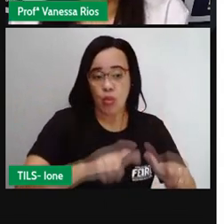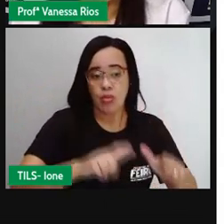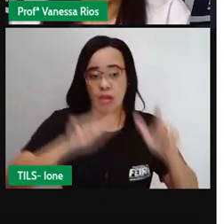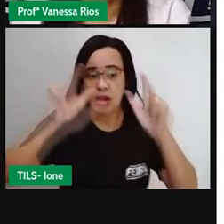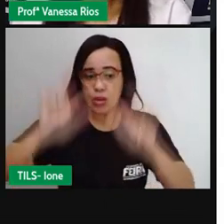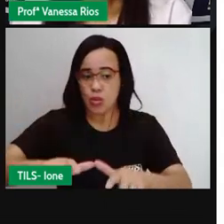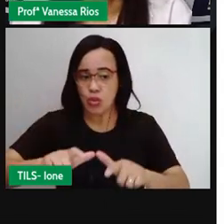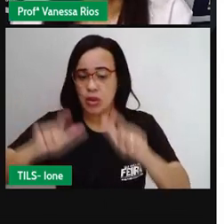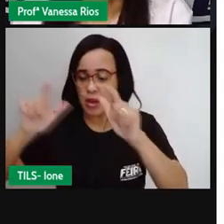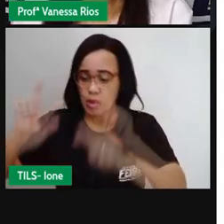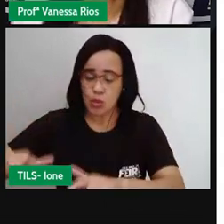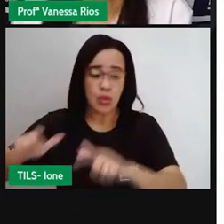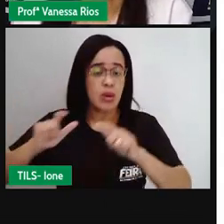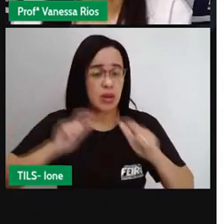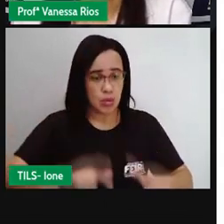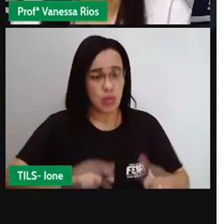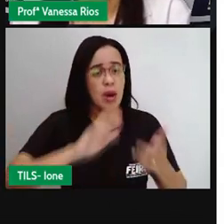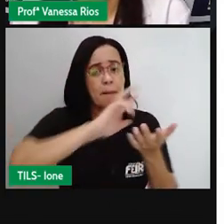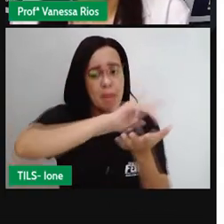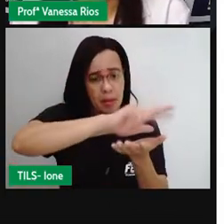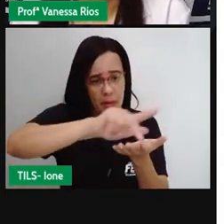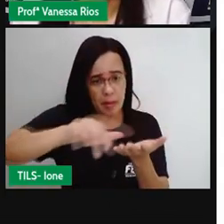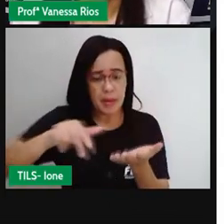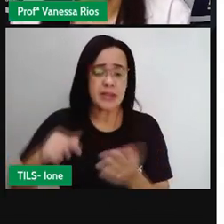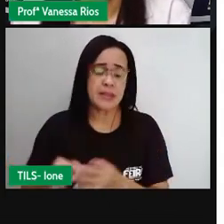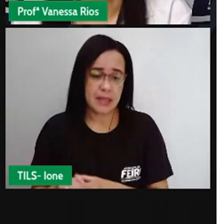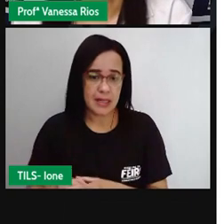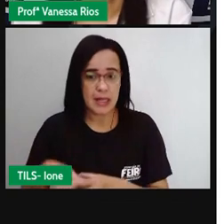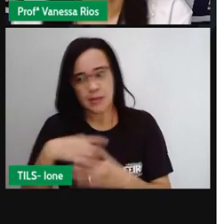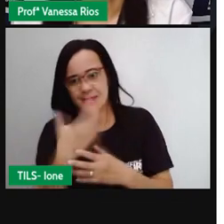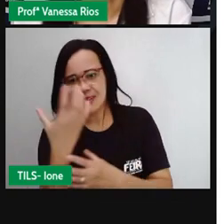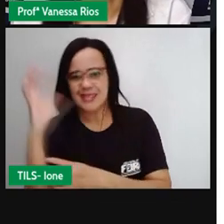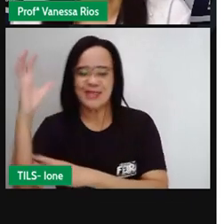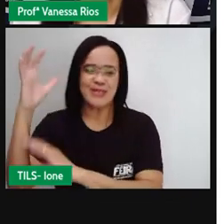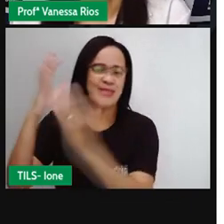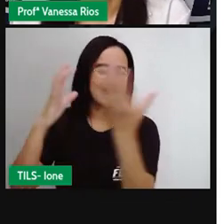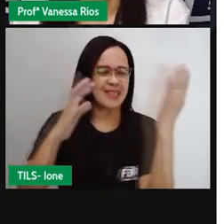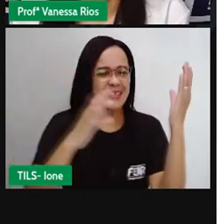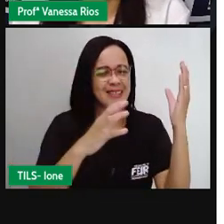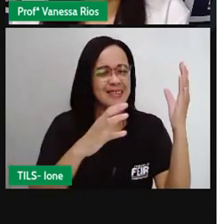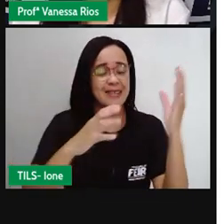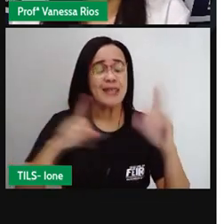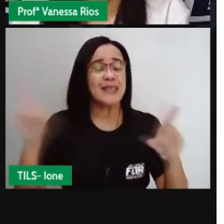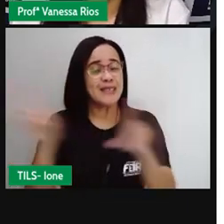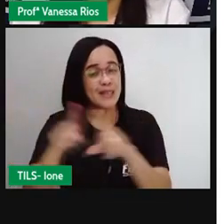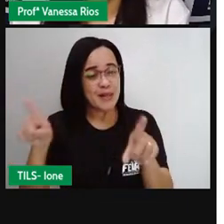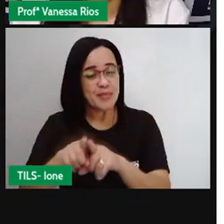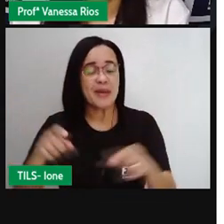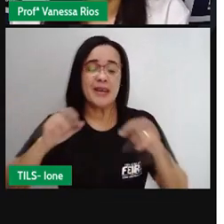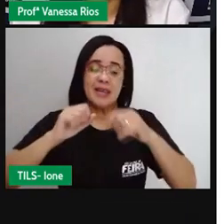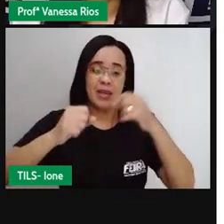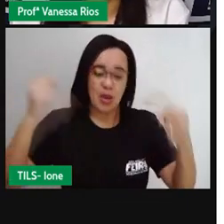construções, bem como em diferentes objetos que utilizamos em nosso cotidiano.